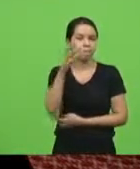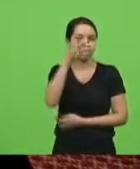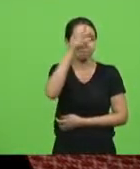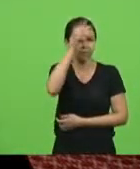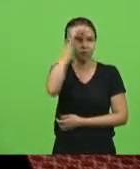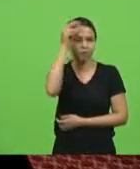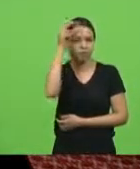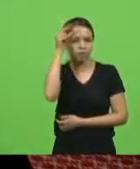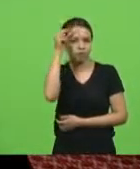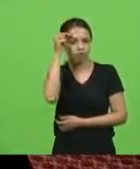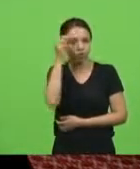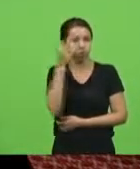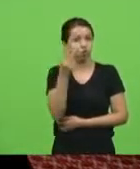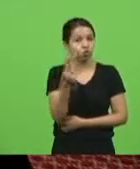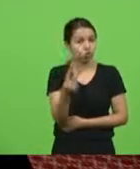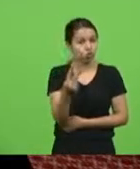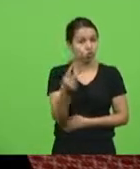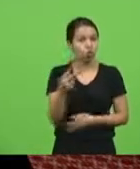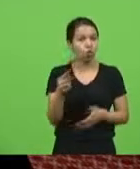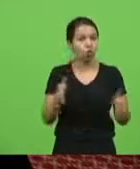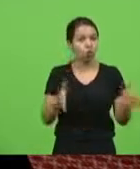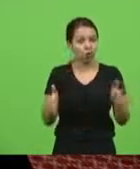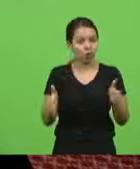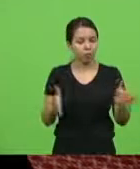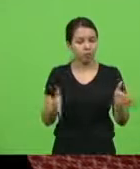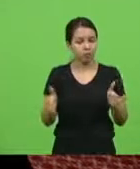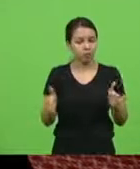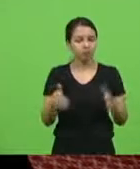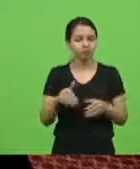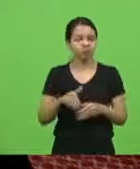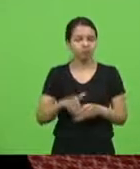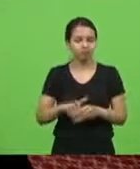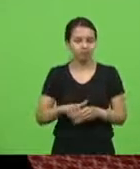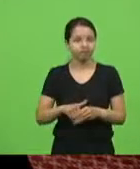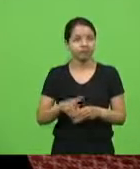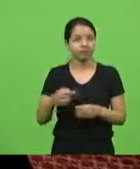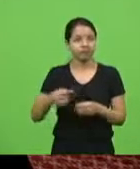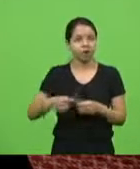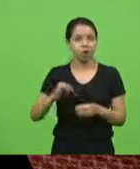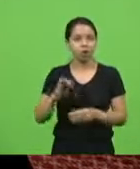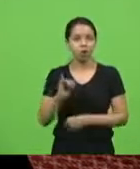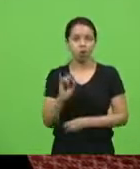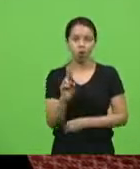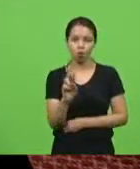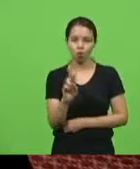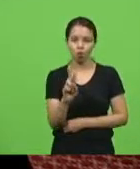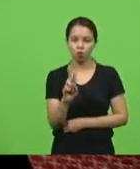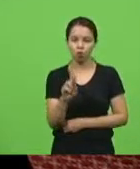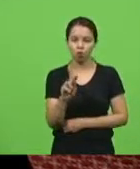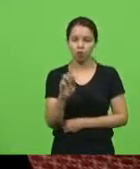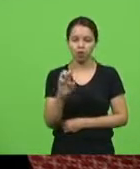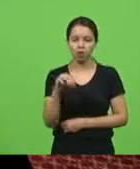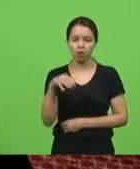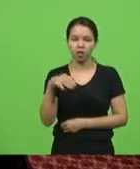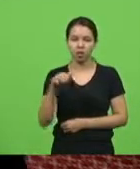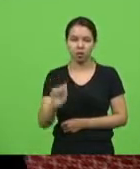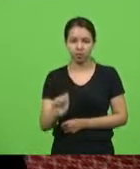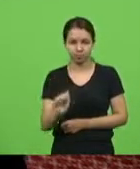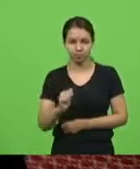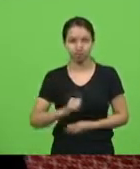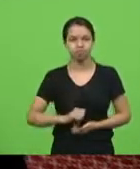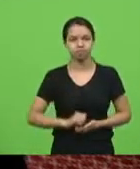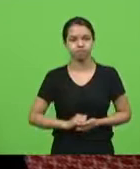mandatos na cidade europeia. Áureo Ramos de Souza, que foi vereador